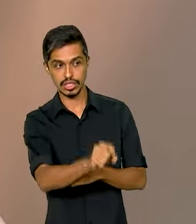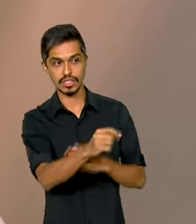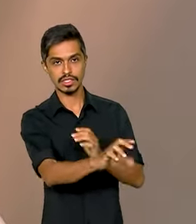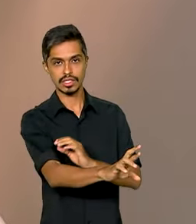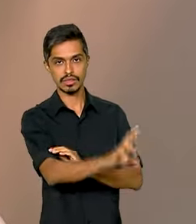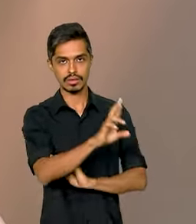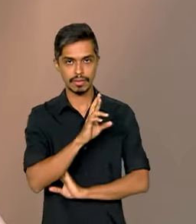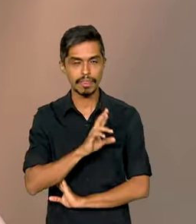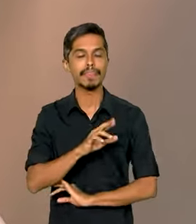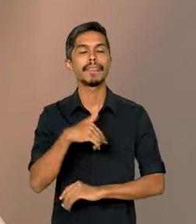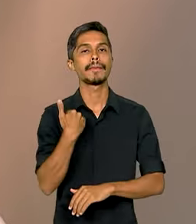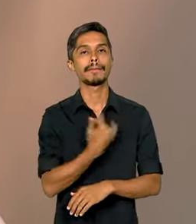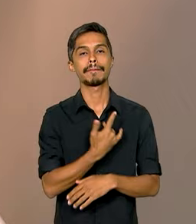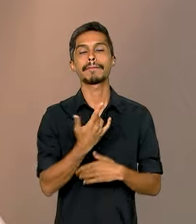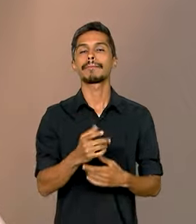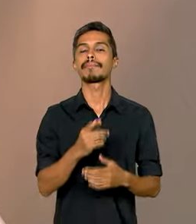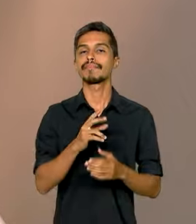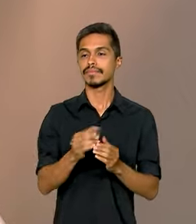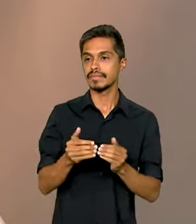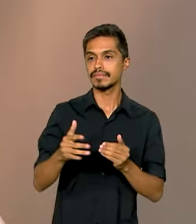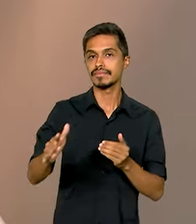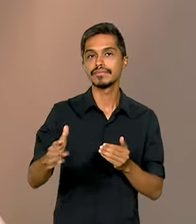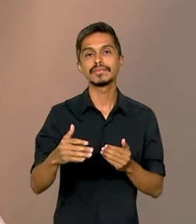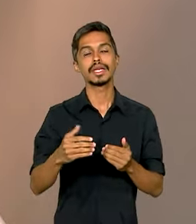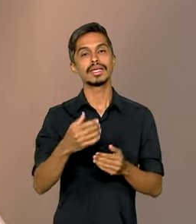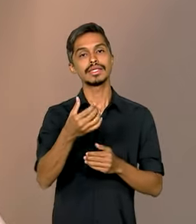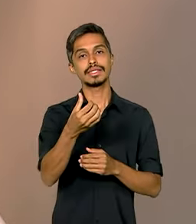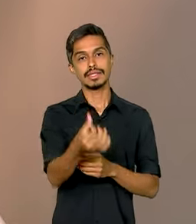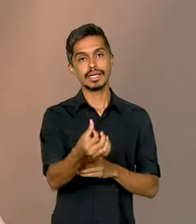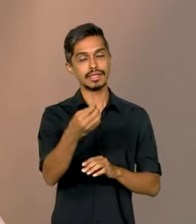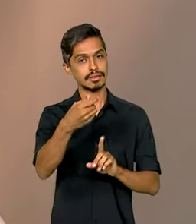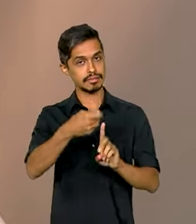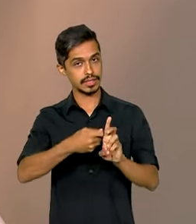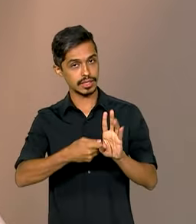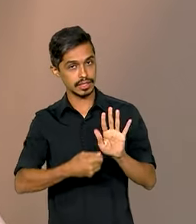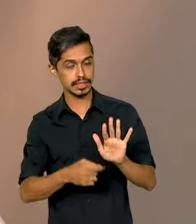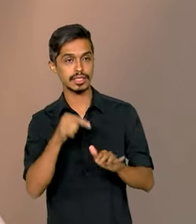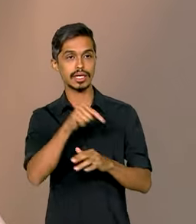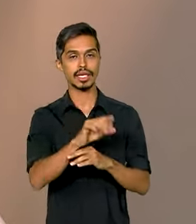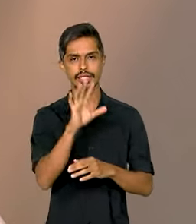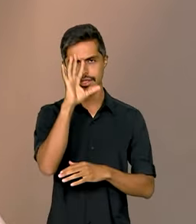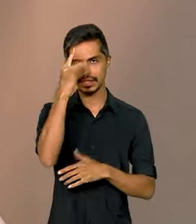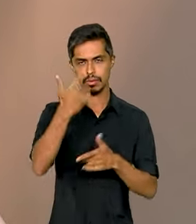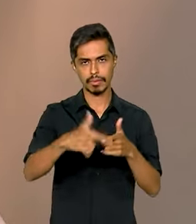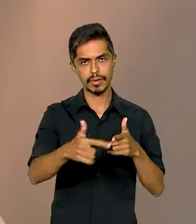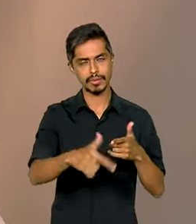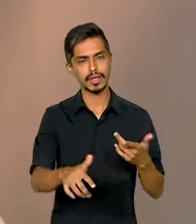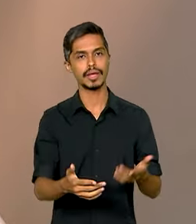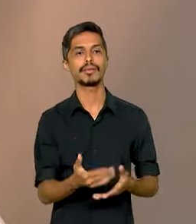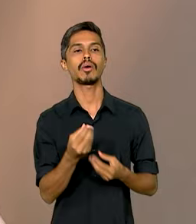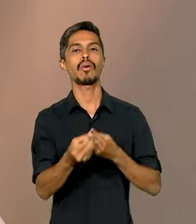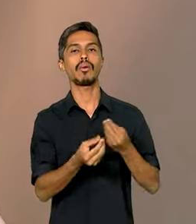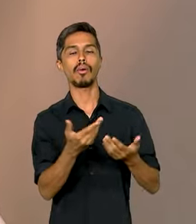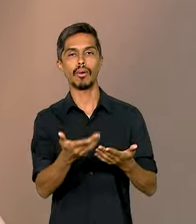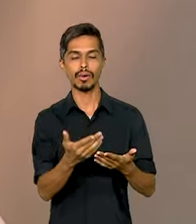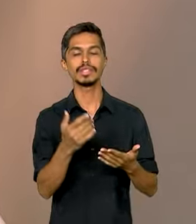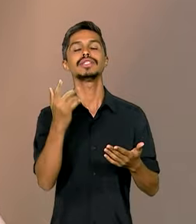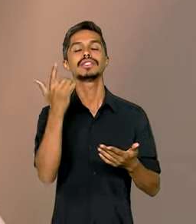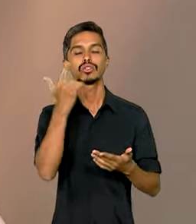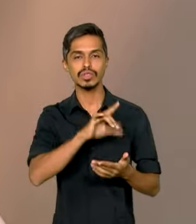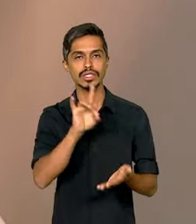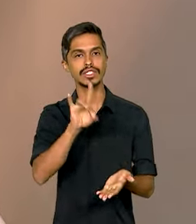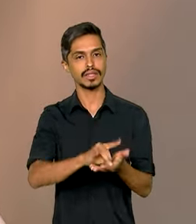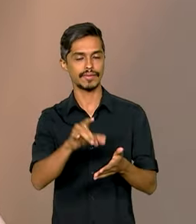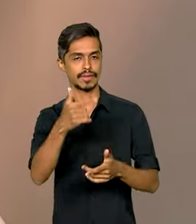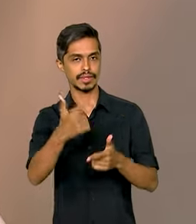das operadoras, nós daremos um prazo de seis meses para que sejam solucionados esses problemas e cheguem um serviço